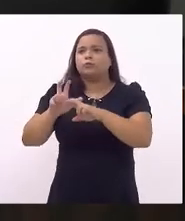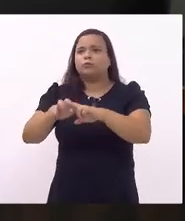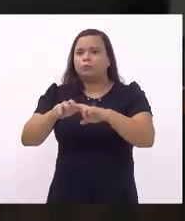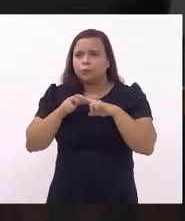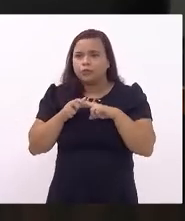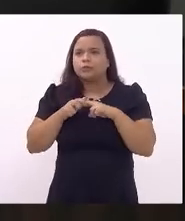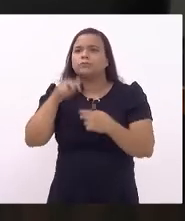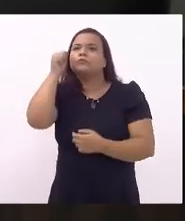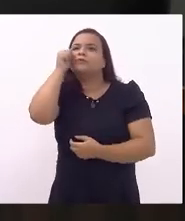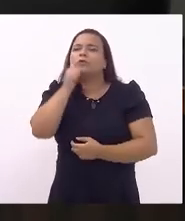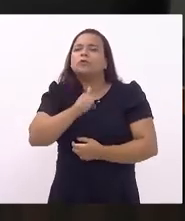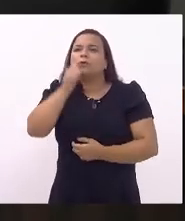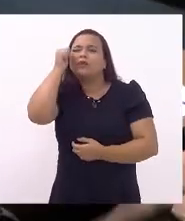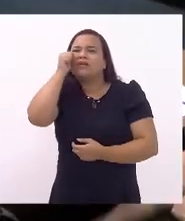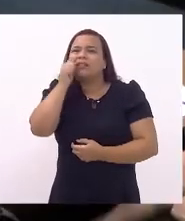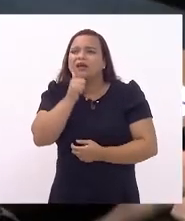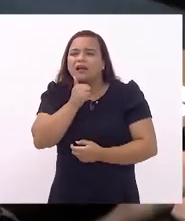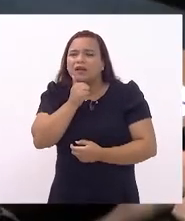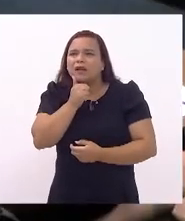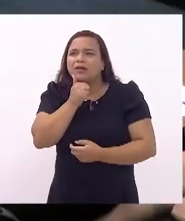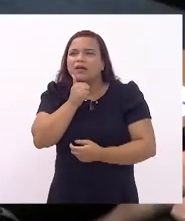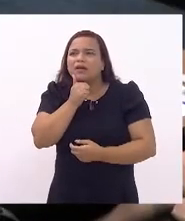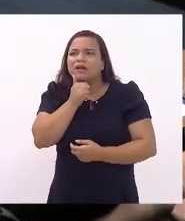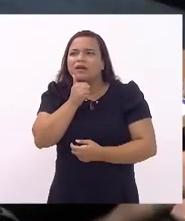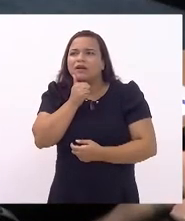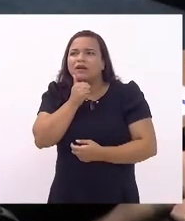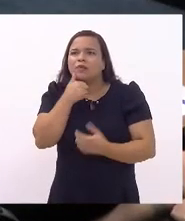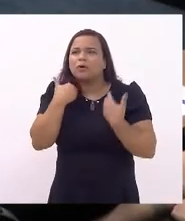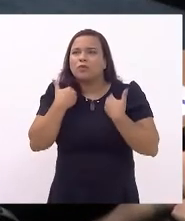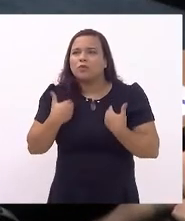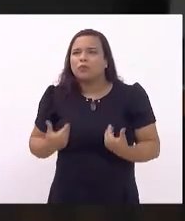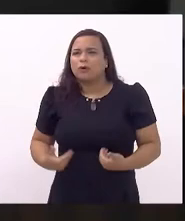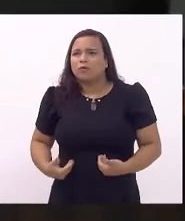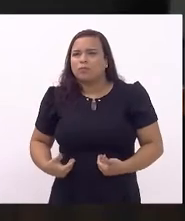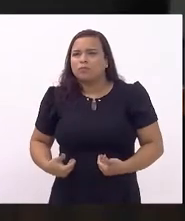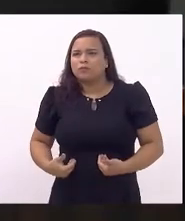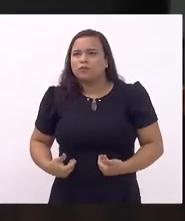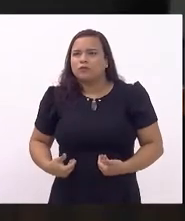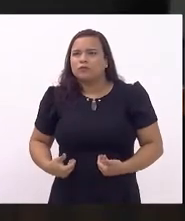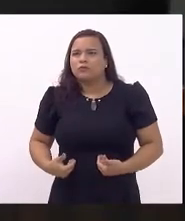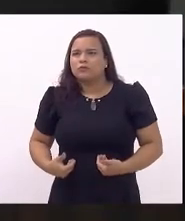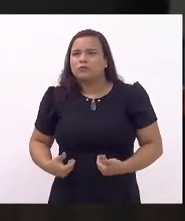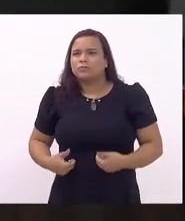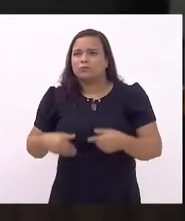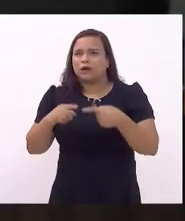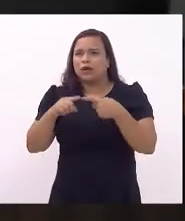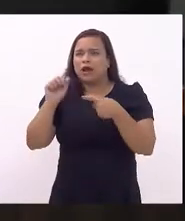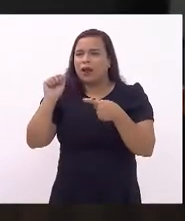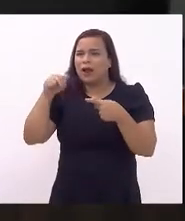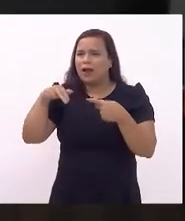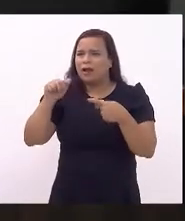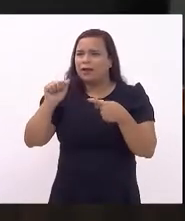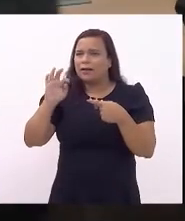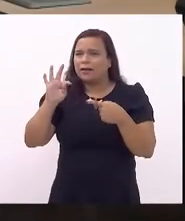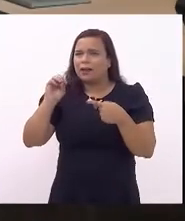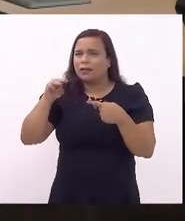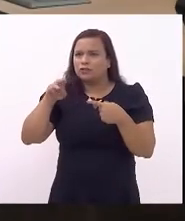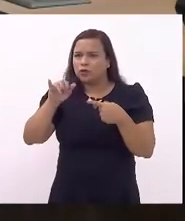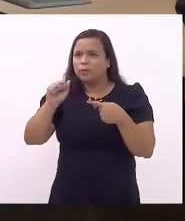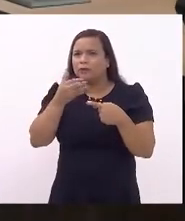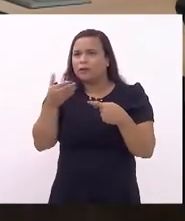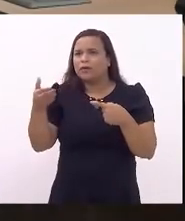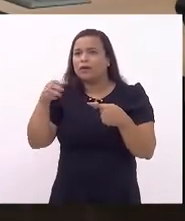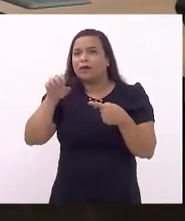feminino. Sendo assim, eu não retiro... Peraí, perdão, anatomia e fisiologia do sexo feminino. Sendo assim,